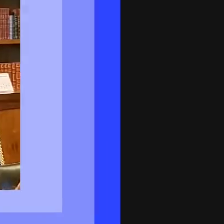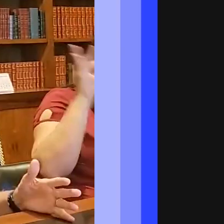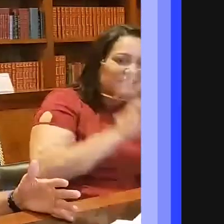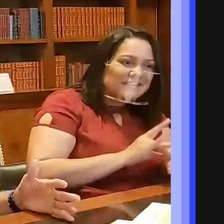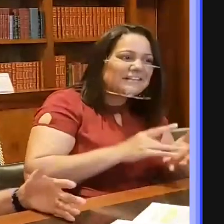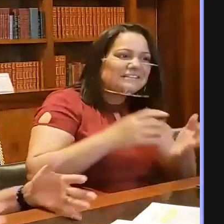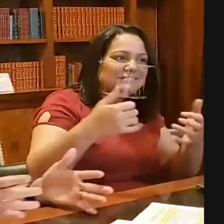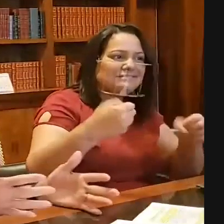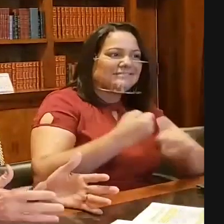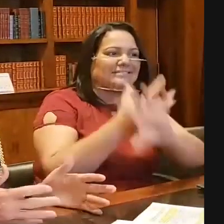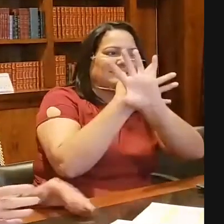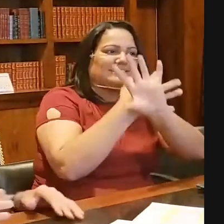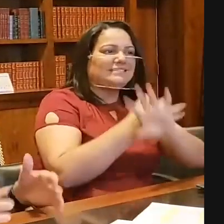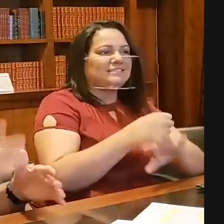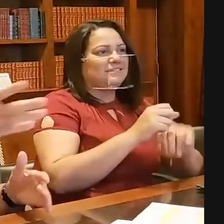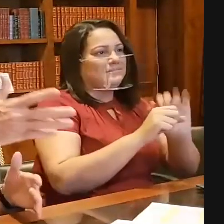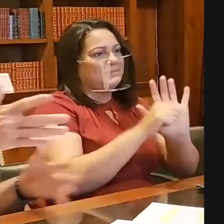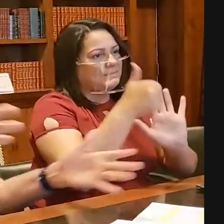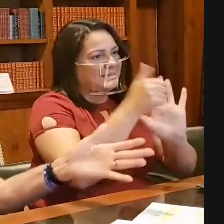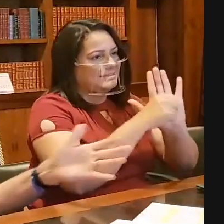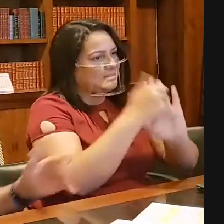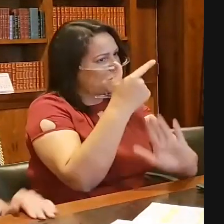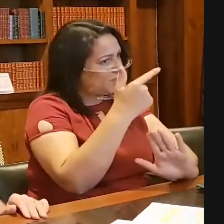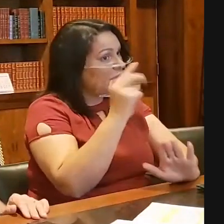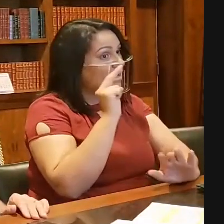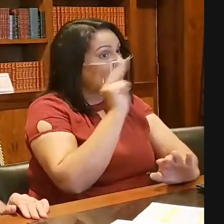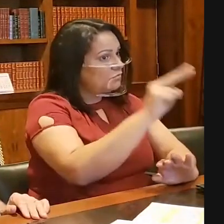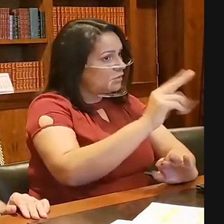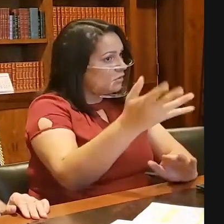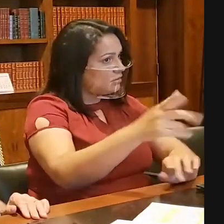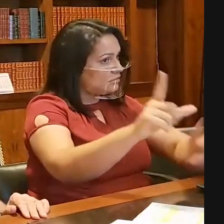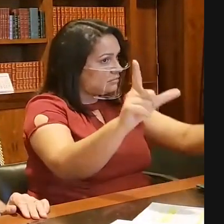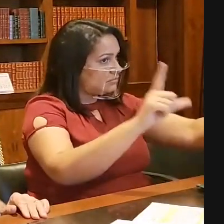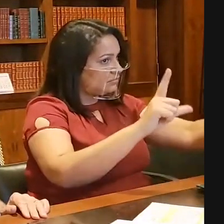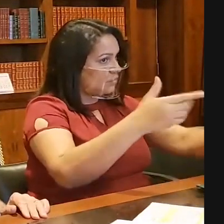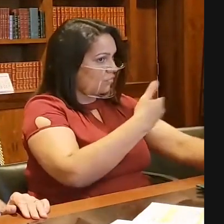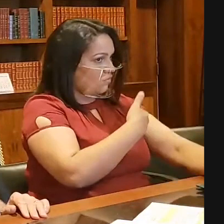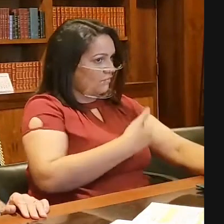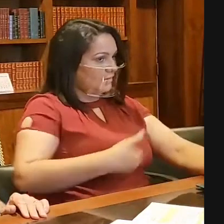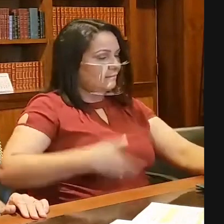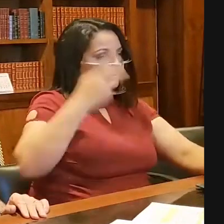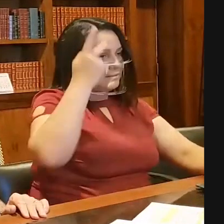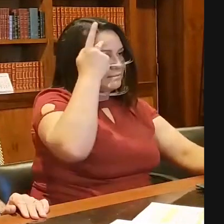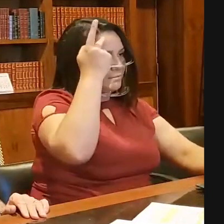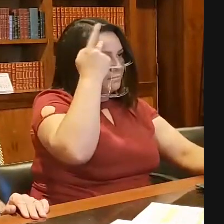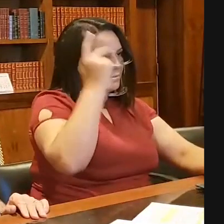Mas pela segunda vez, eu vi na televisão agora há pouco, o senhor governador de São Paulo,